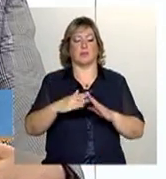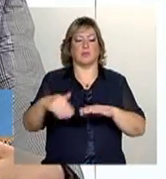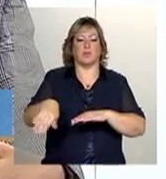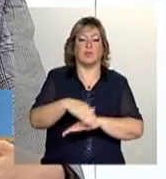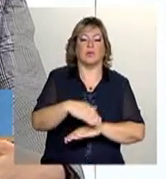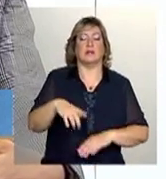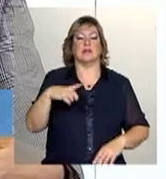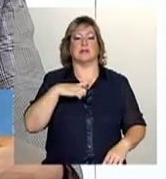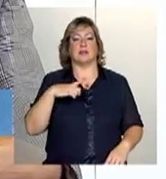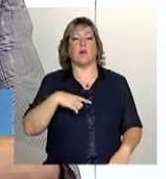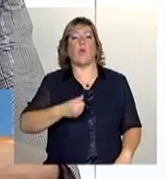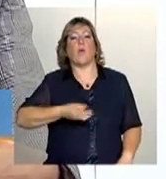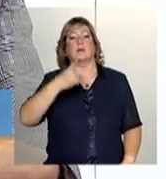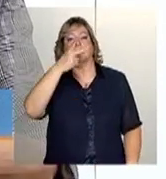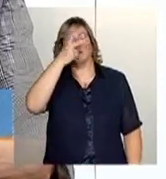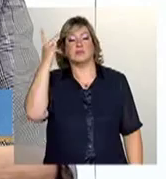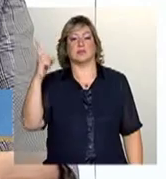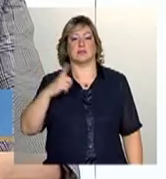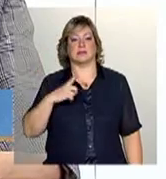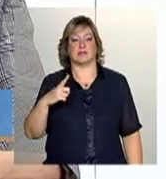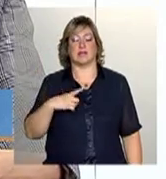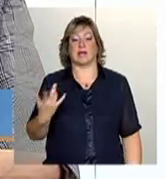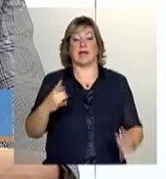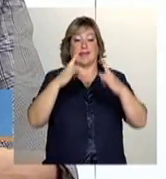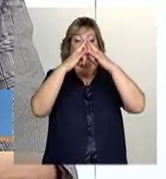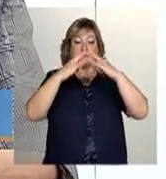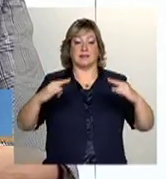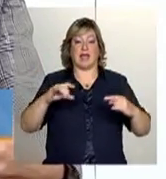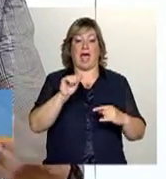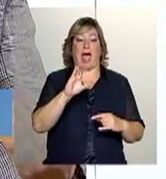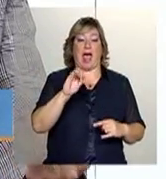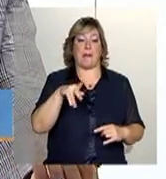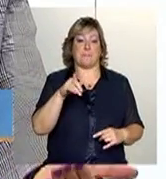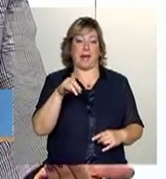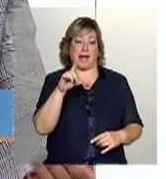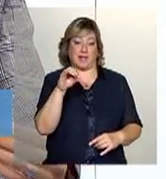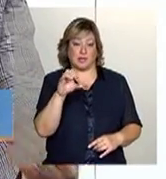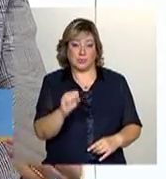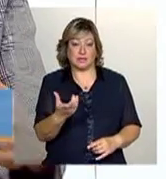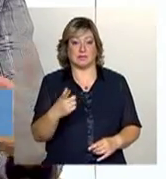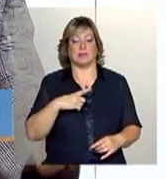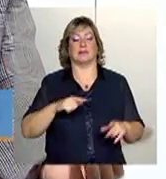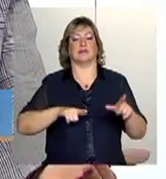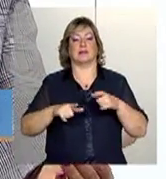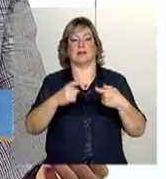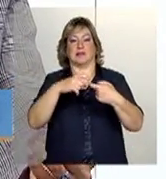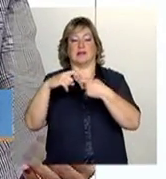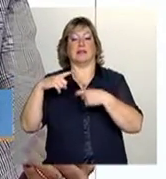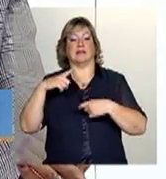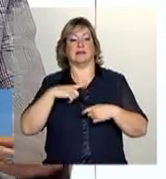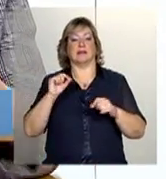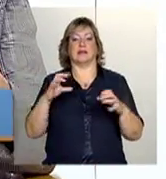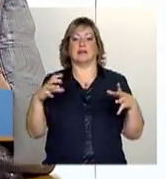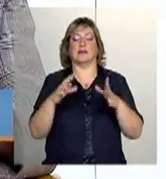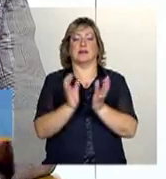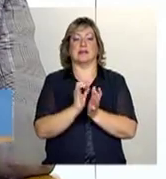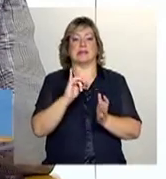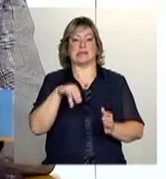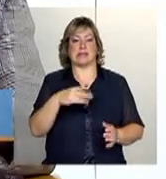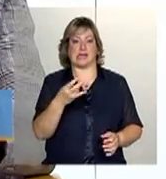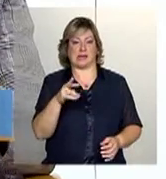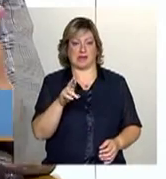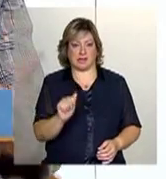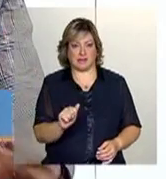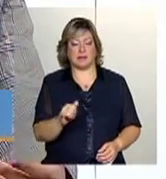quantas pessoas acampadas, que é um dos grupos que a gente trabalha, existem, numa parceria, no caso de acampados com o INCRA, por exemplo, que nos